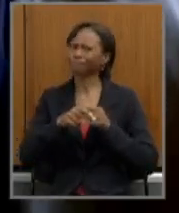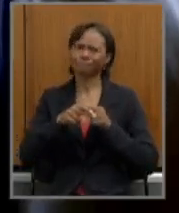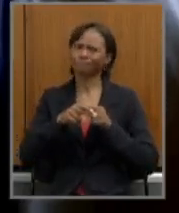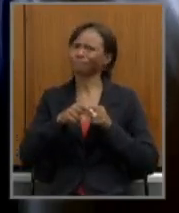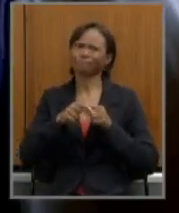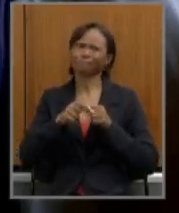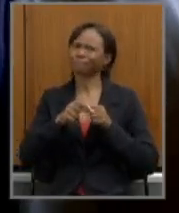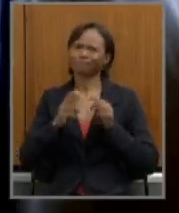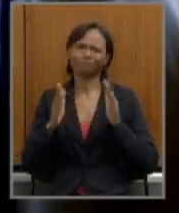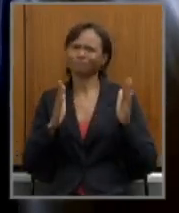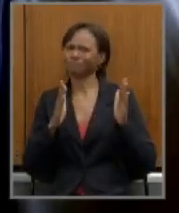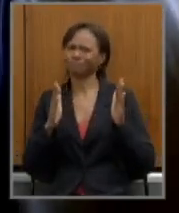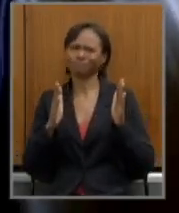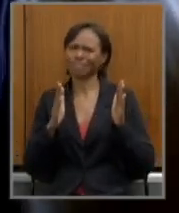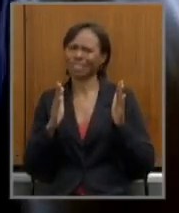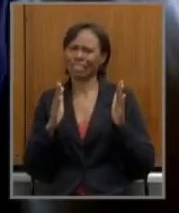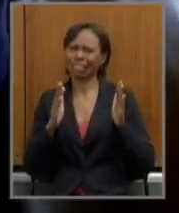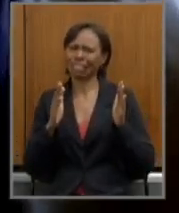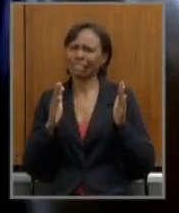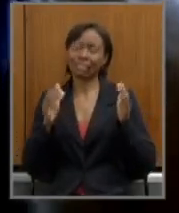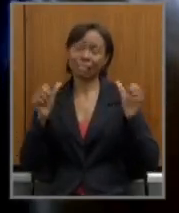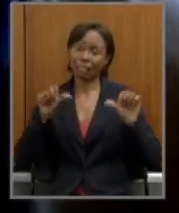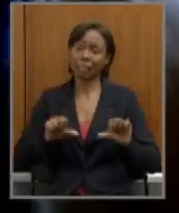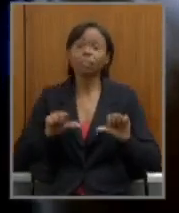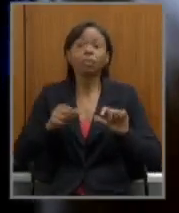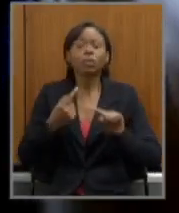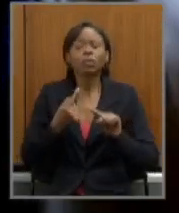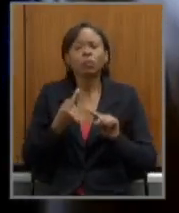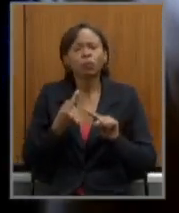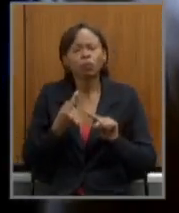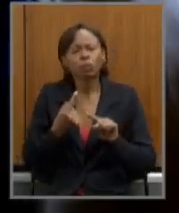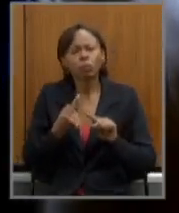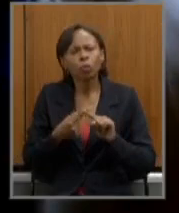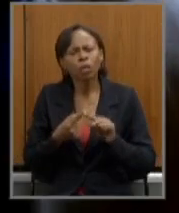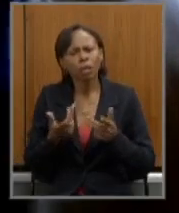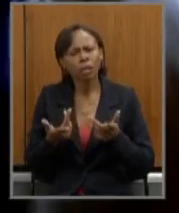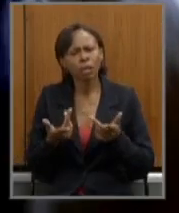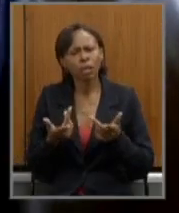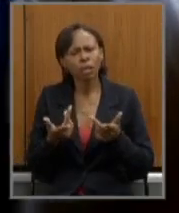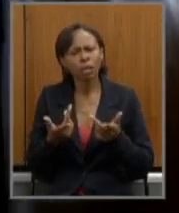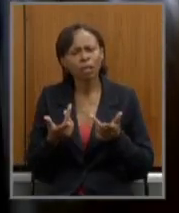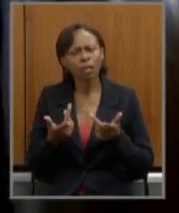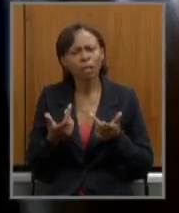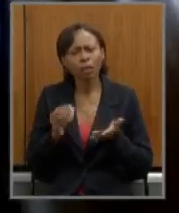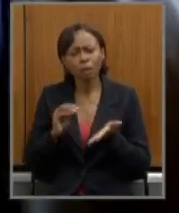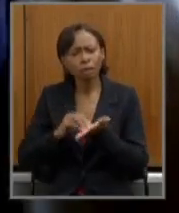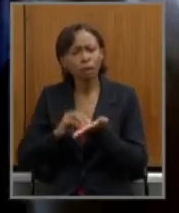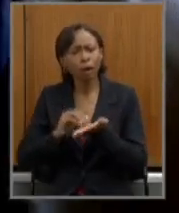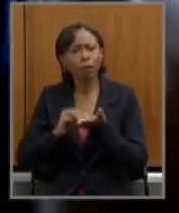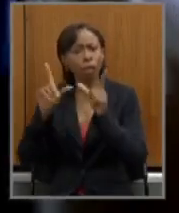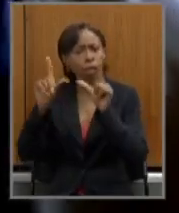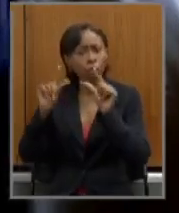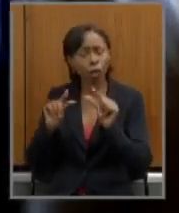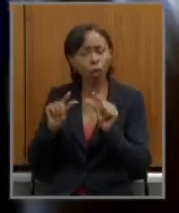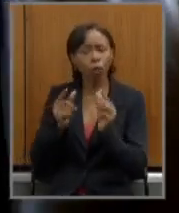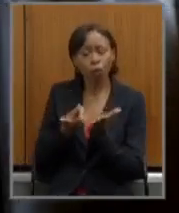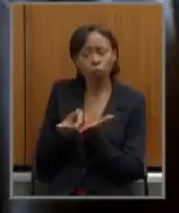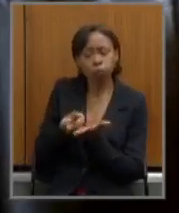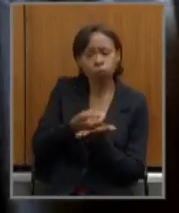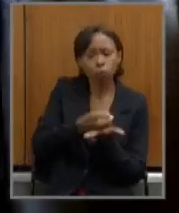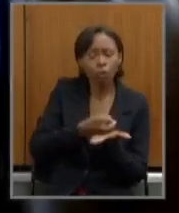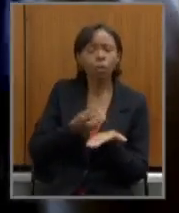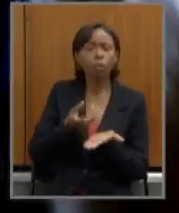simplesmente um tiro no pé agora por que não fazer a redução programada das alíquotas interestanduais do CMR